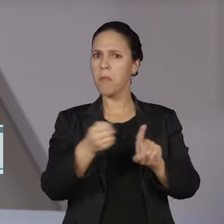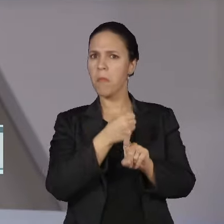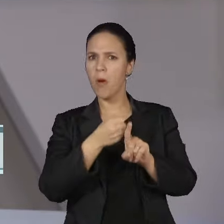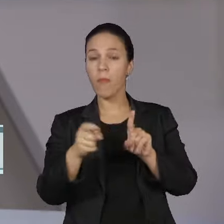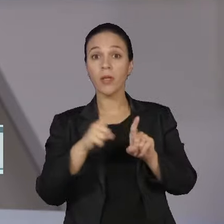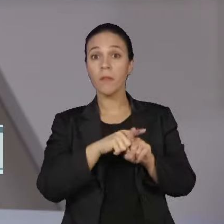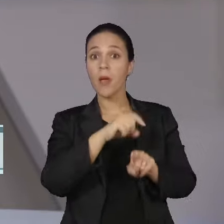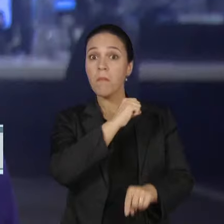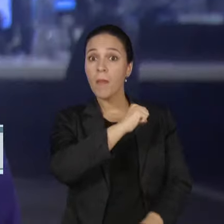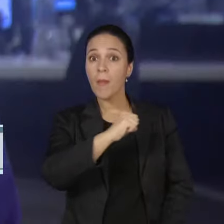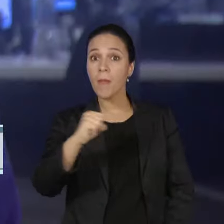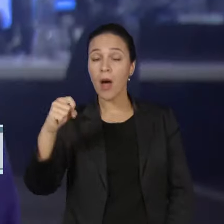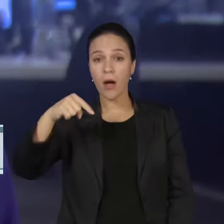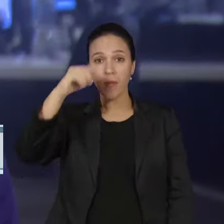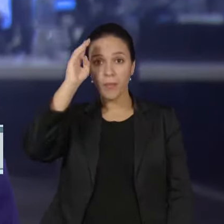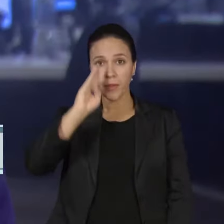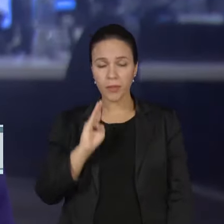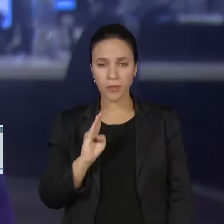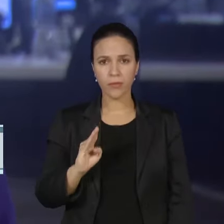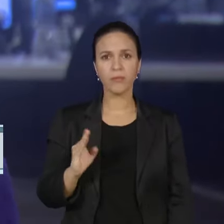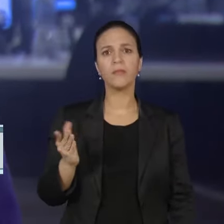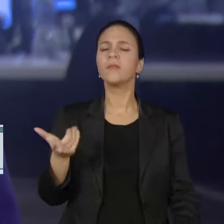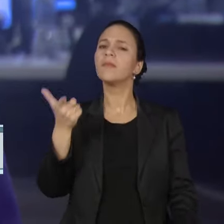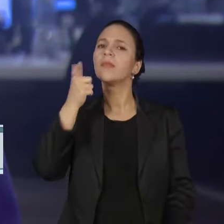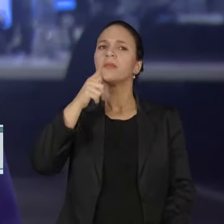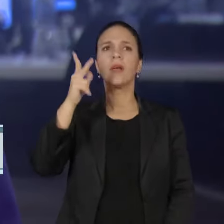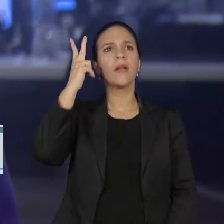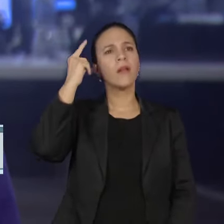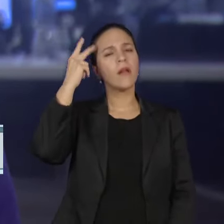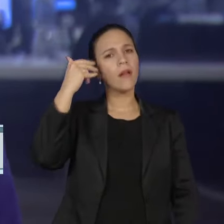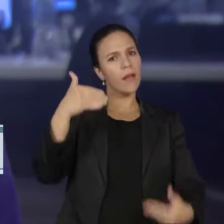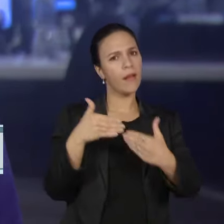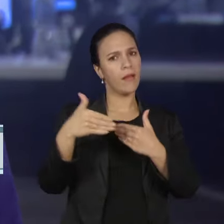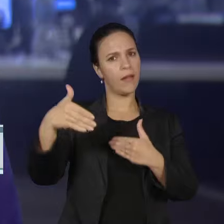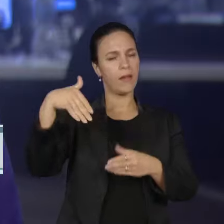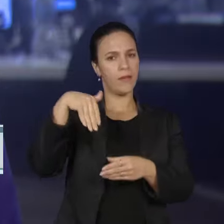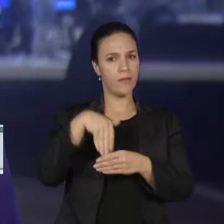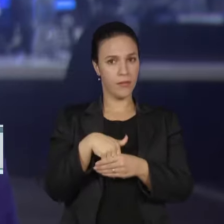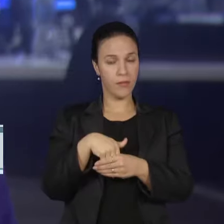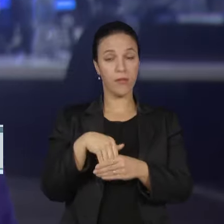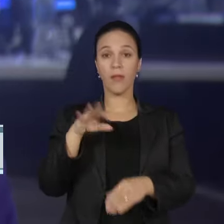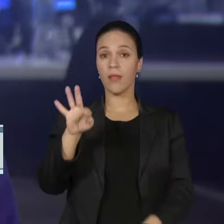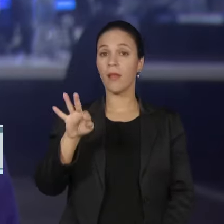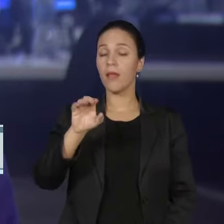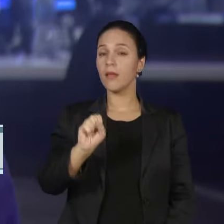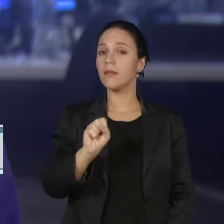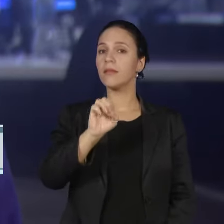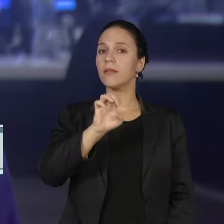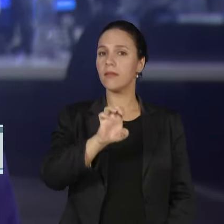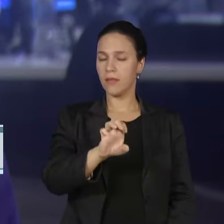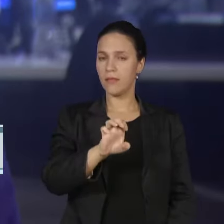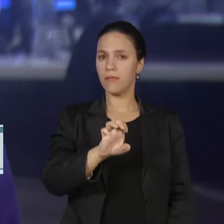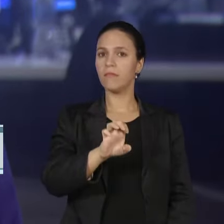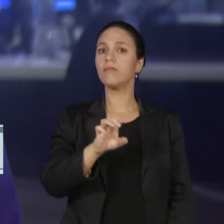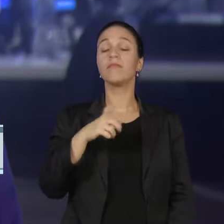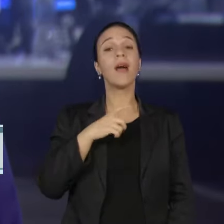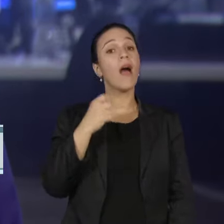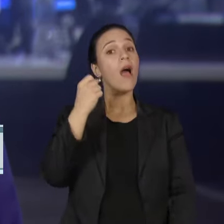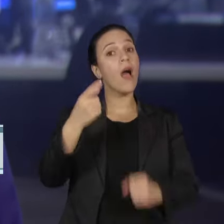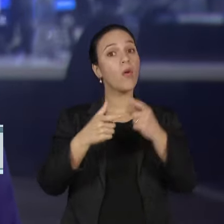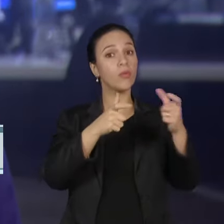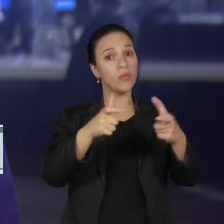espalham pelo país. E para garantir a normalidade na eleição, o Tribunal Superior Eleitoral enviará para alguns